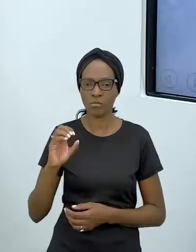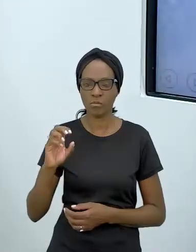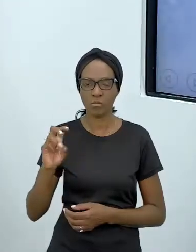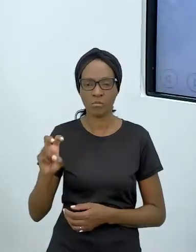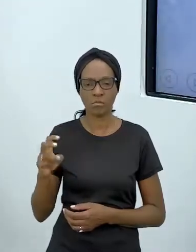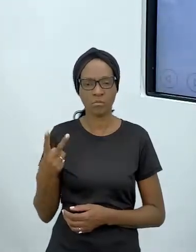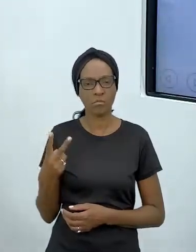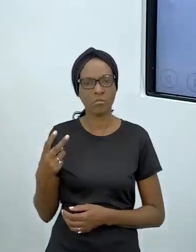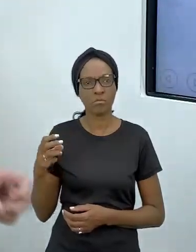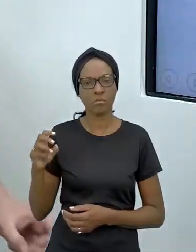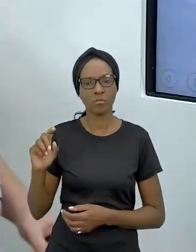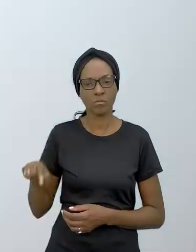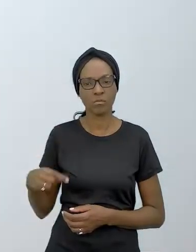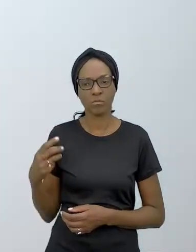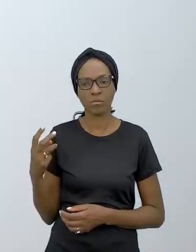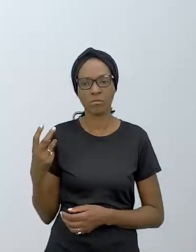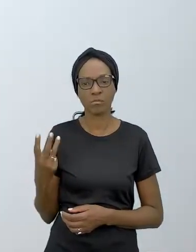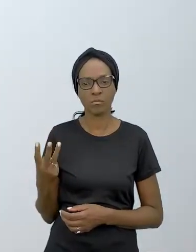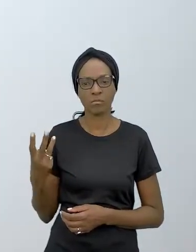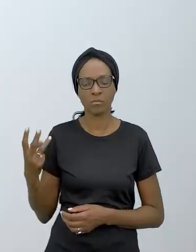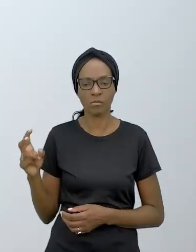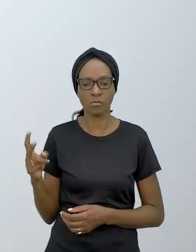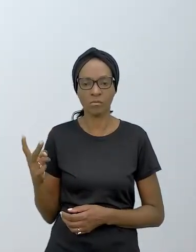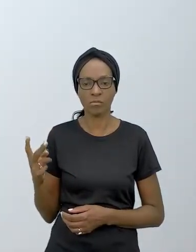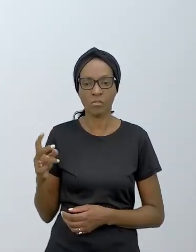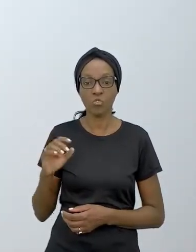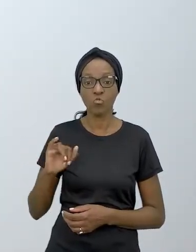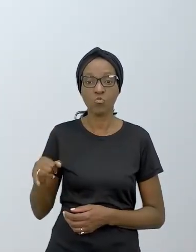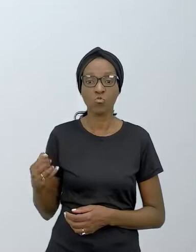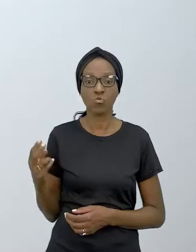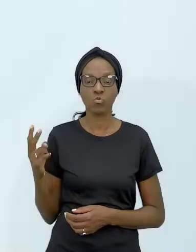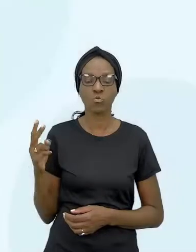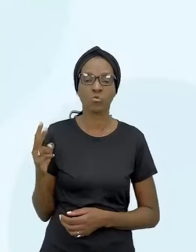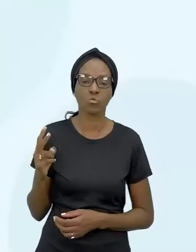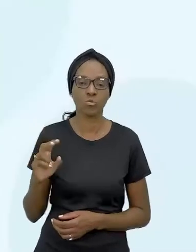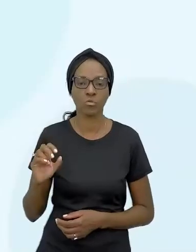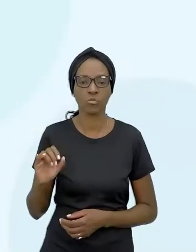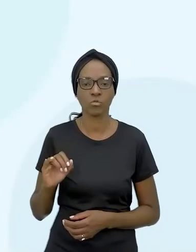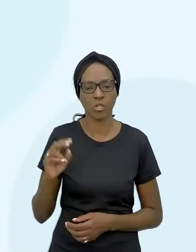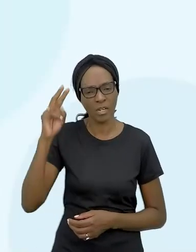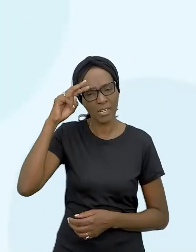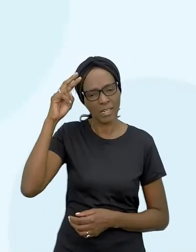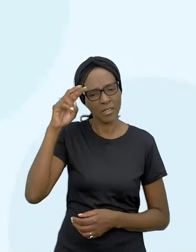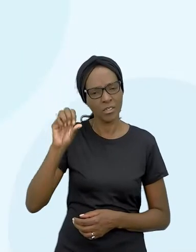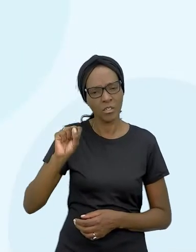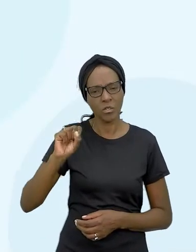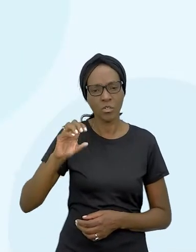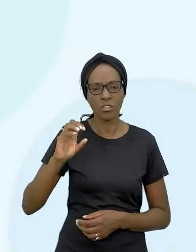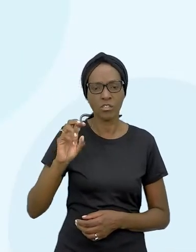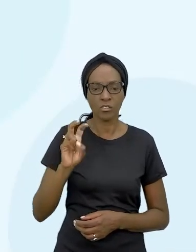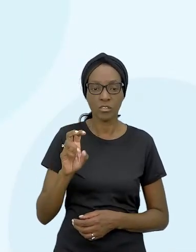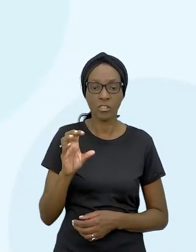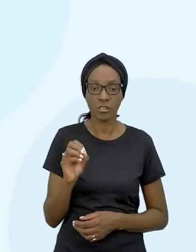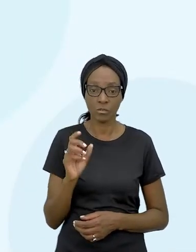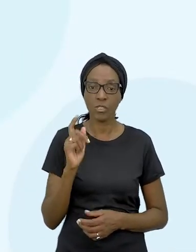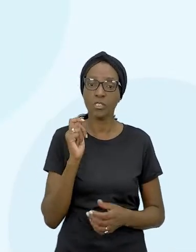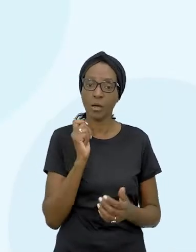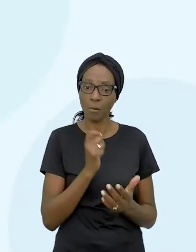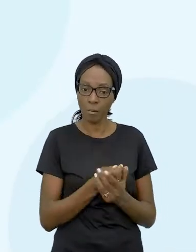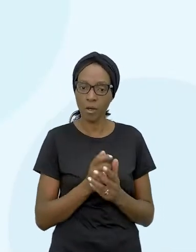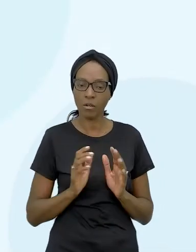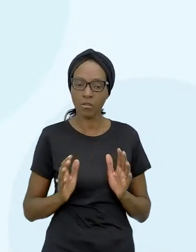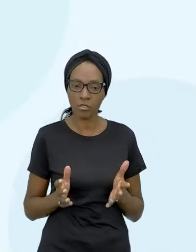aí, de juros. Lembrando que esses 850 já era o que a gente tinha gasto, né? O resto aí,